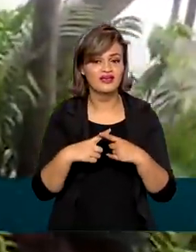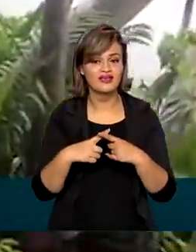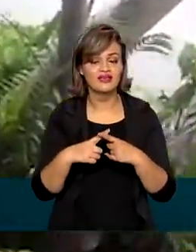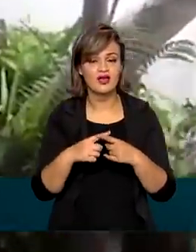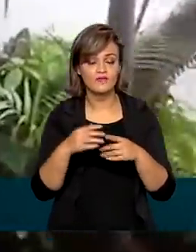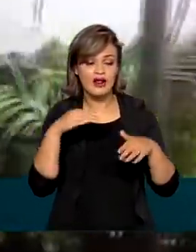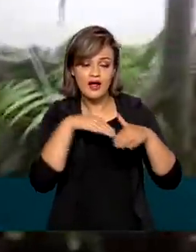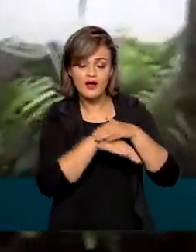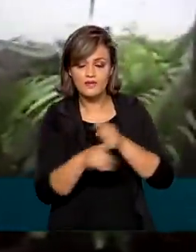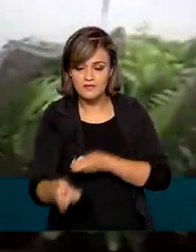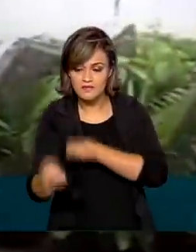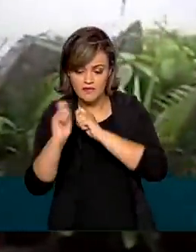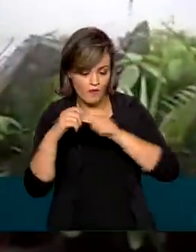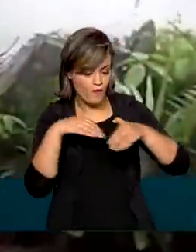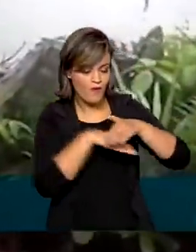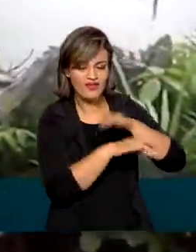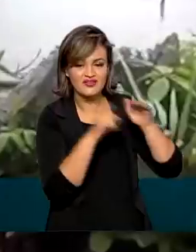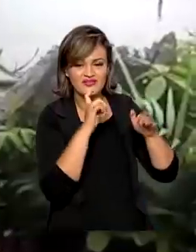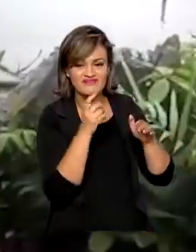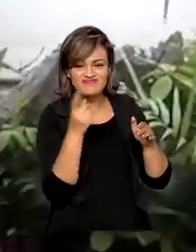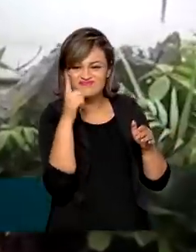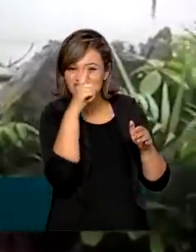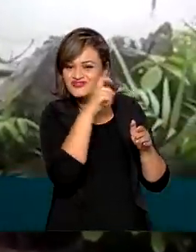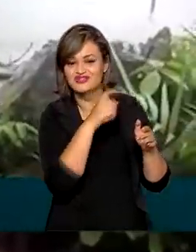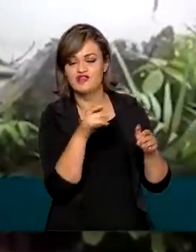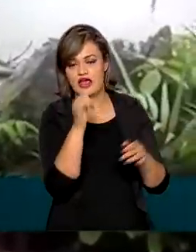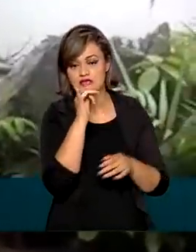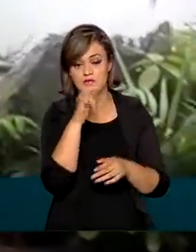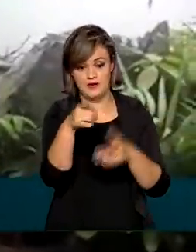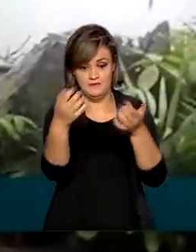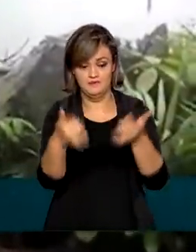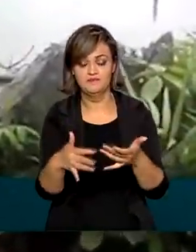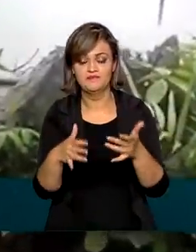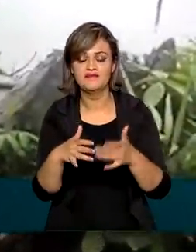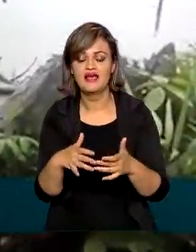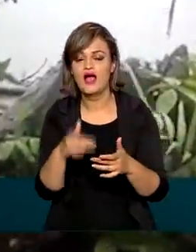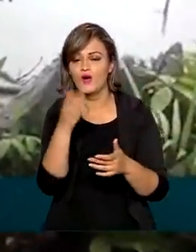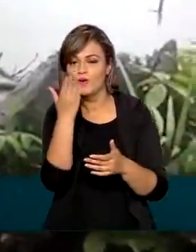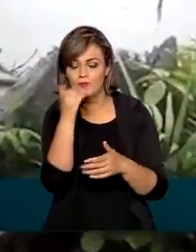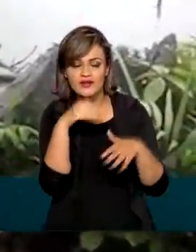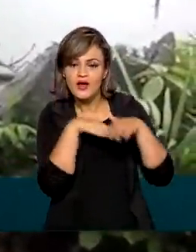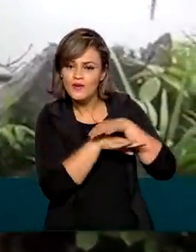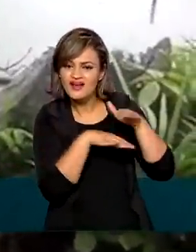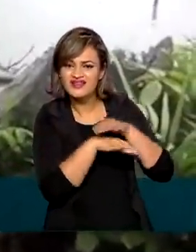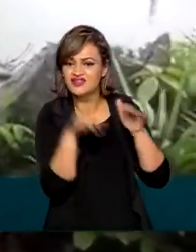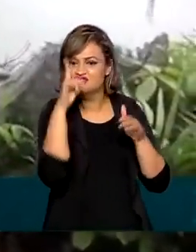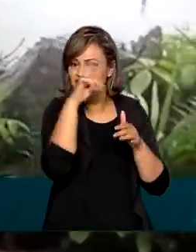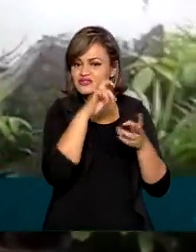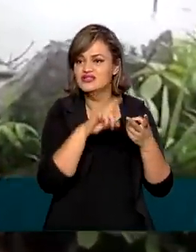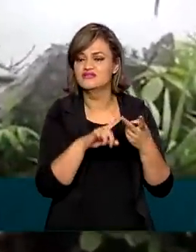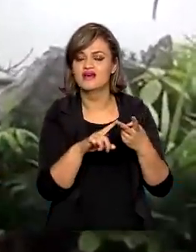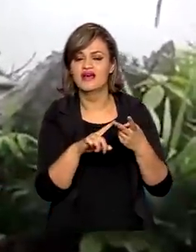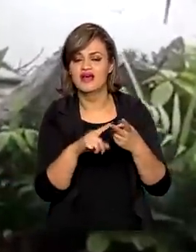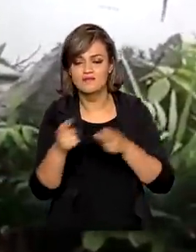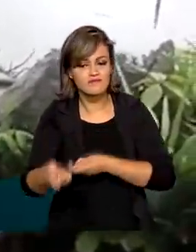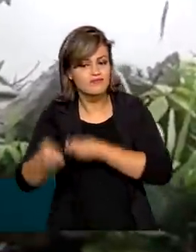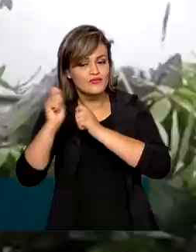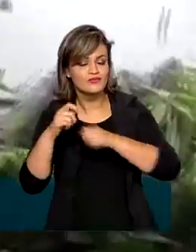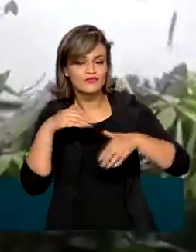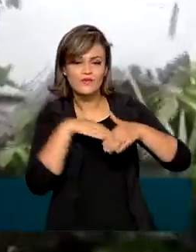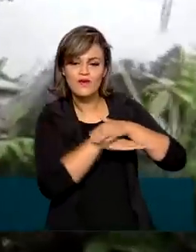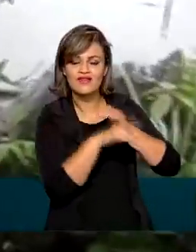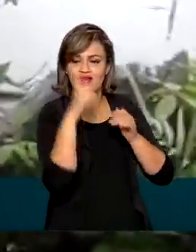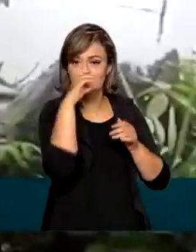preservar o que pescou. Não conseguimos armazenar nossa comida, não conseguimos armazenar nosso produto